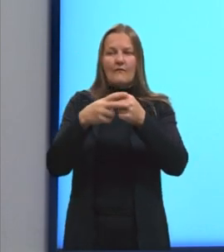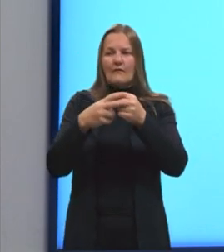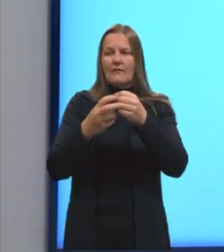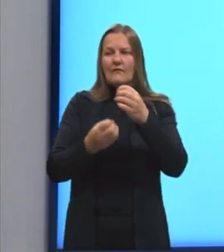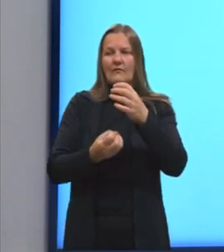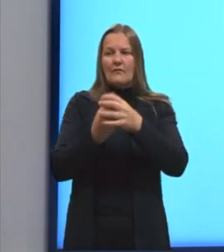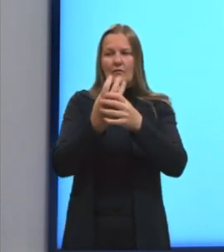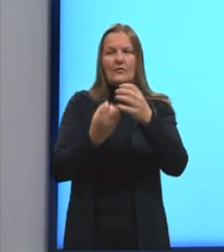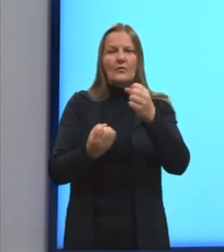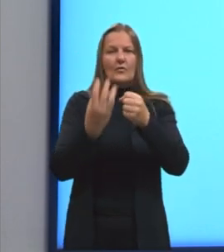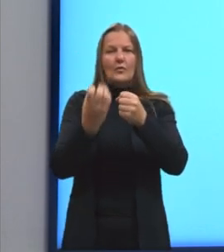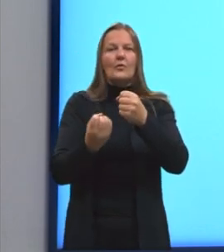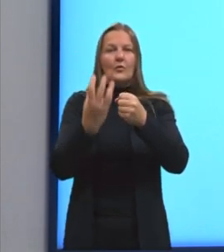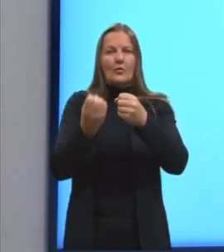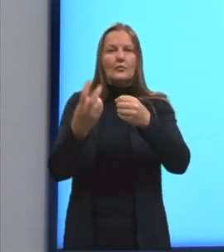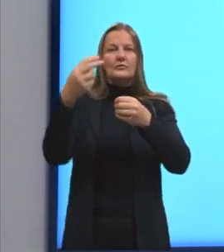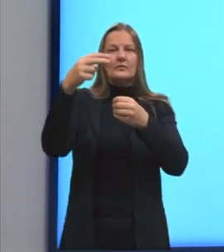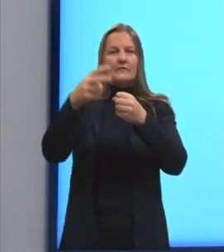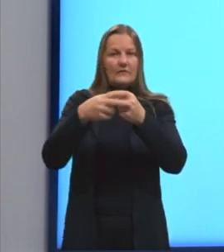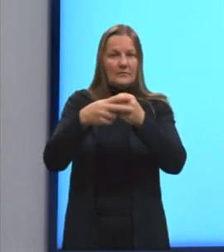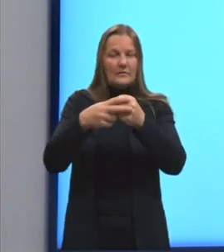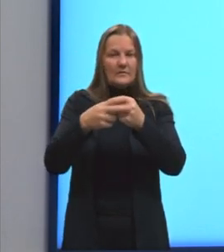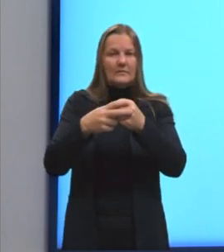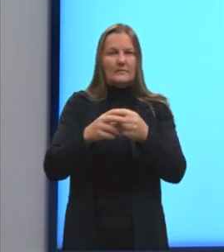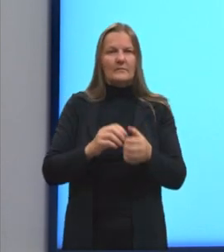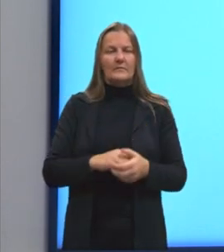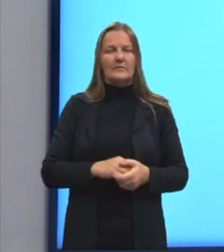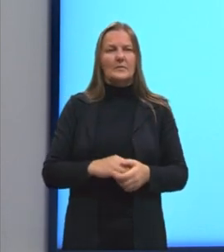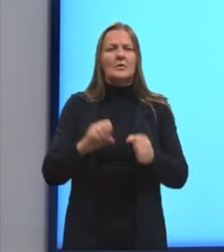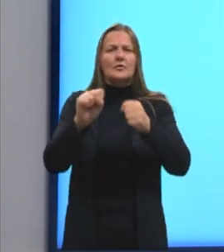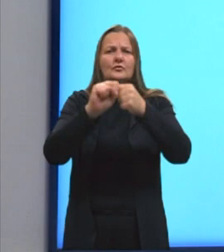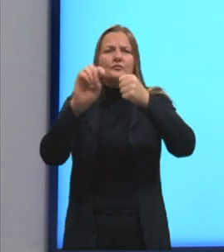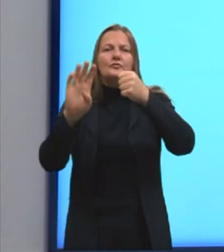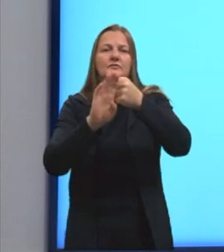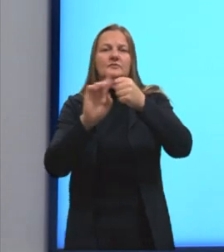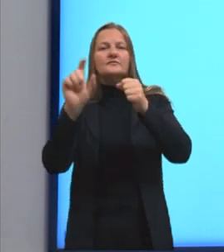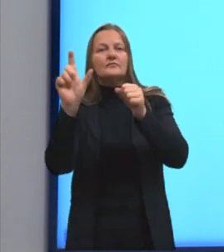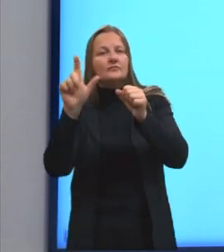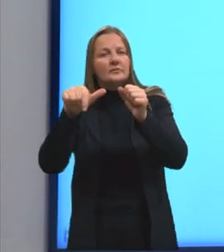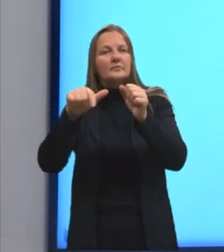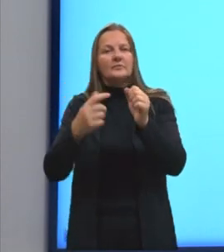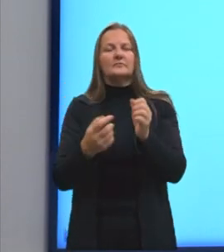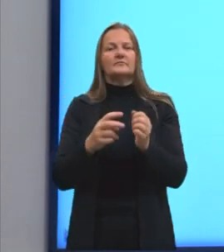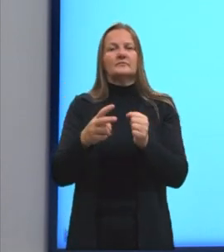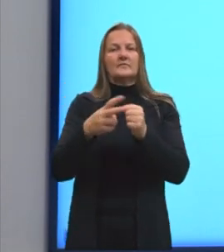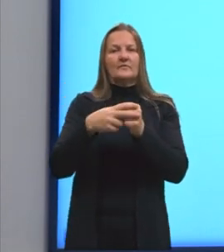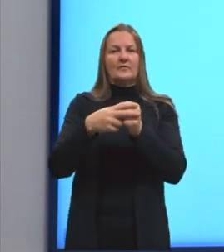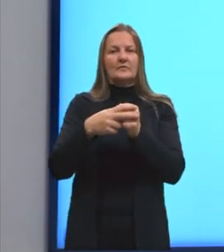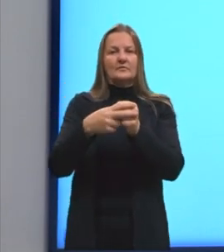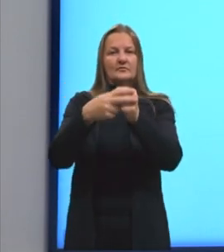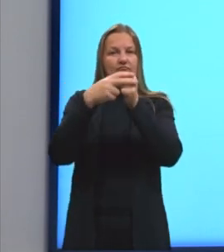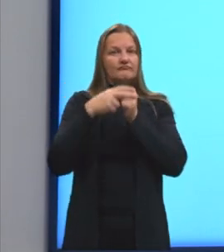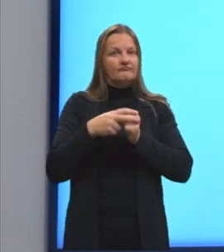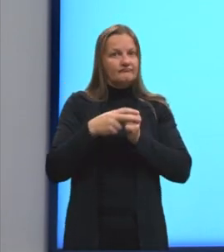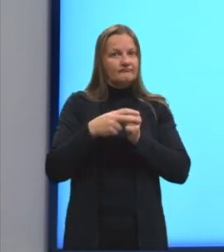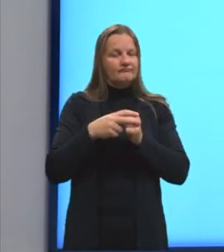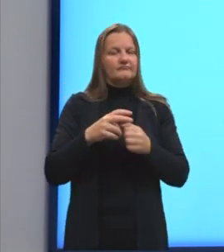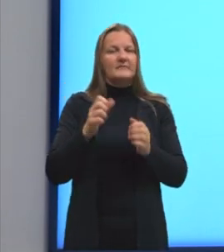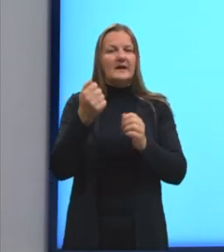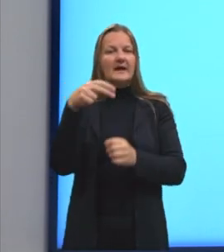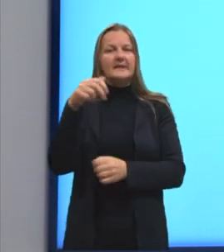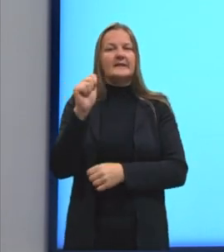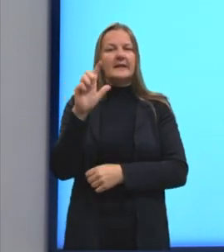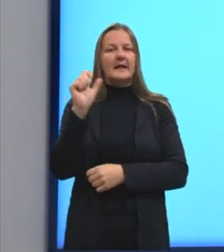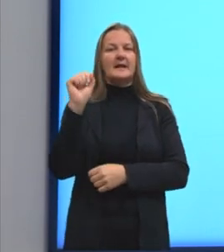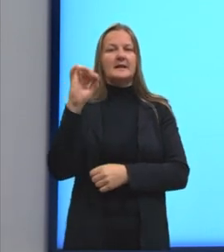seguida de um substantivo. A nossa estrutura da voz passiva analítica. Depois,